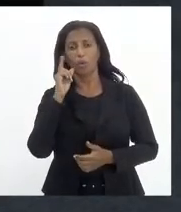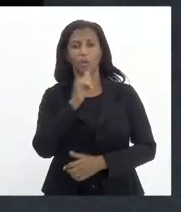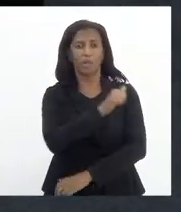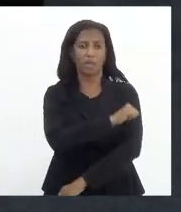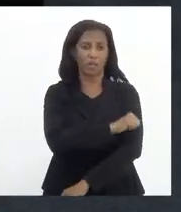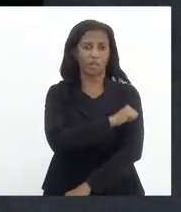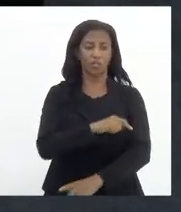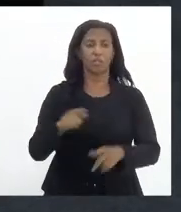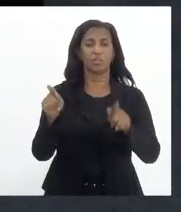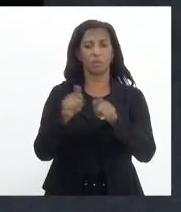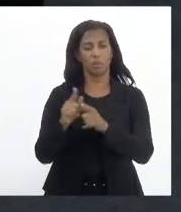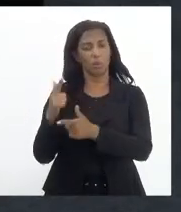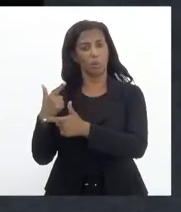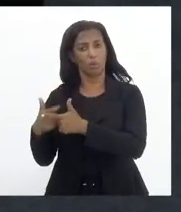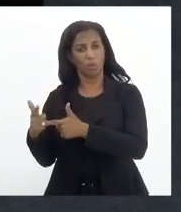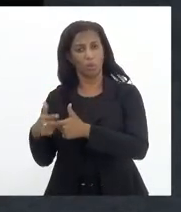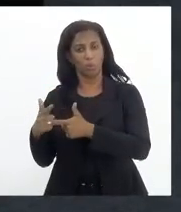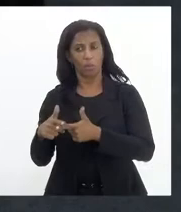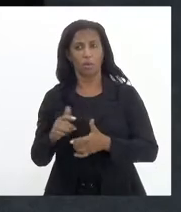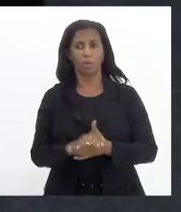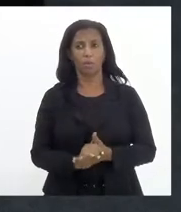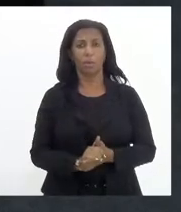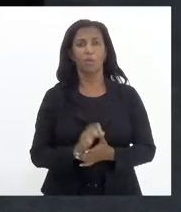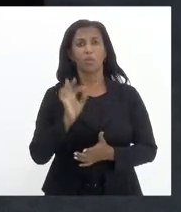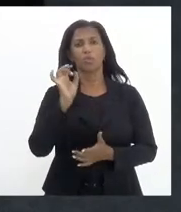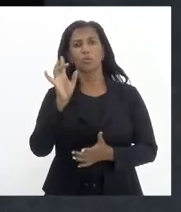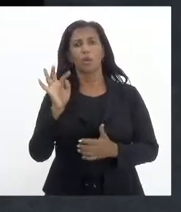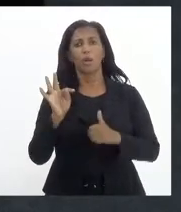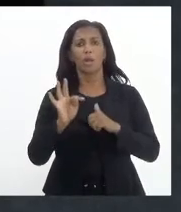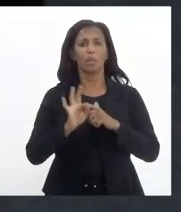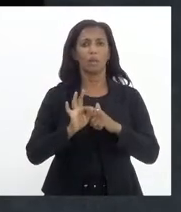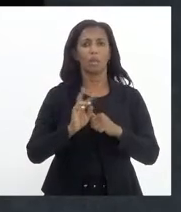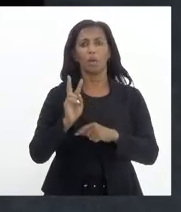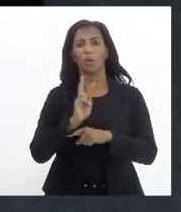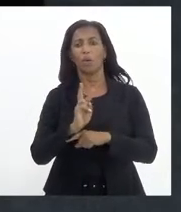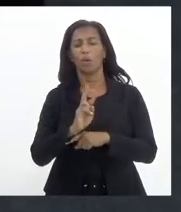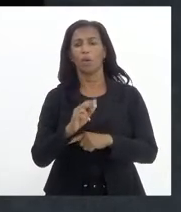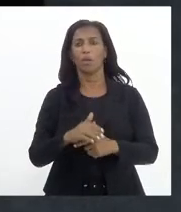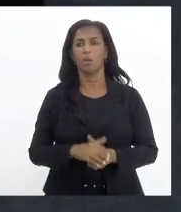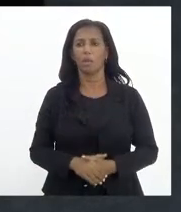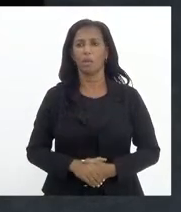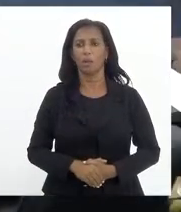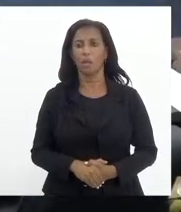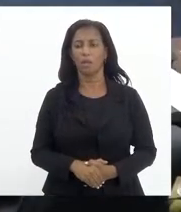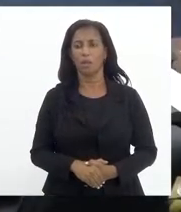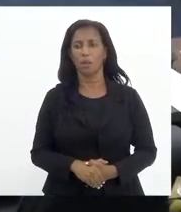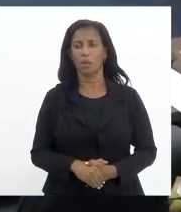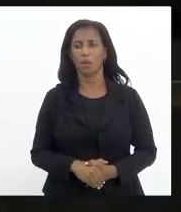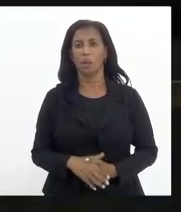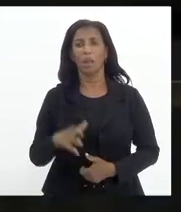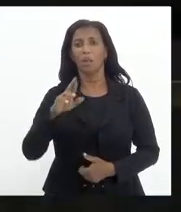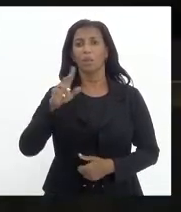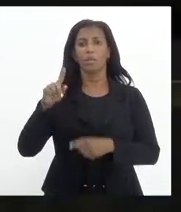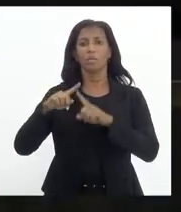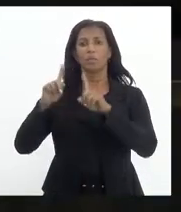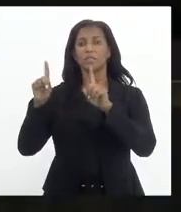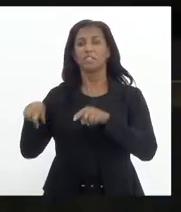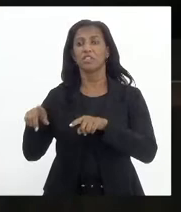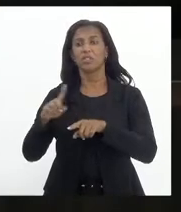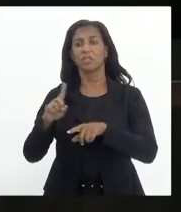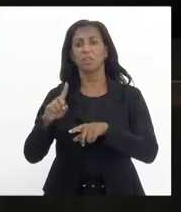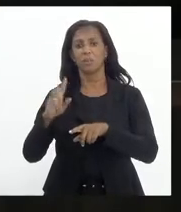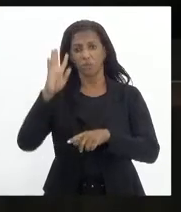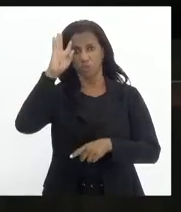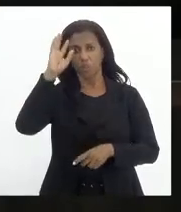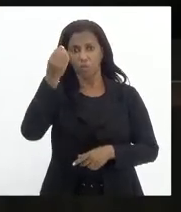Regiane também teve esse problema, só para a técnica ficar de olho. Obrigada. o problema não era do sistema. Era logo. E... Já